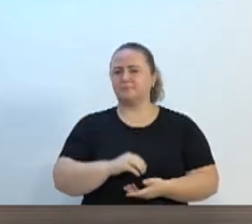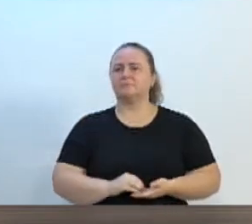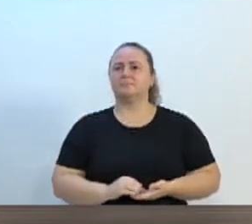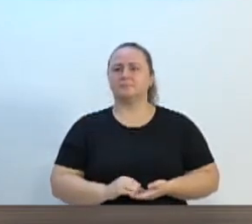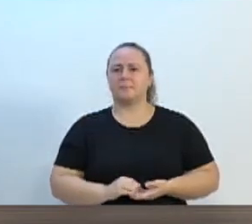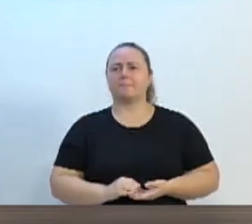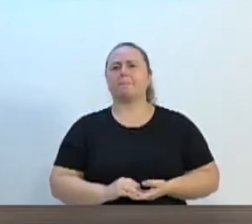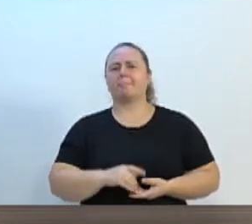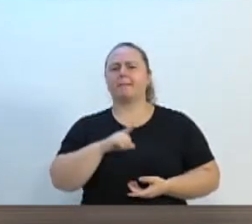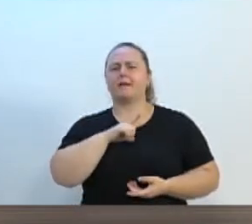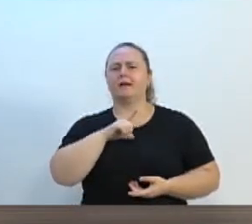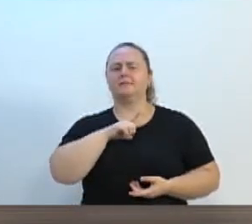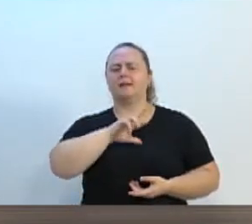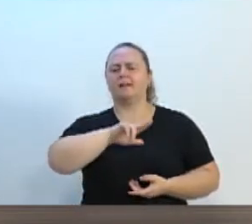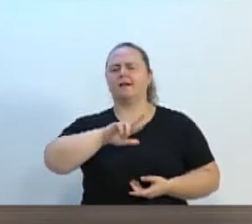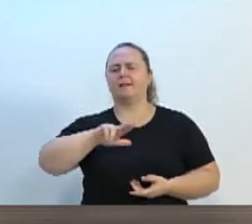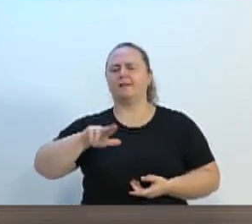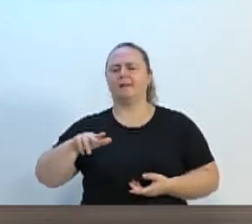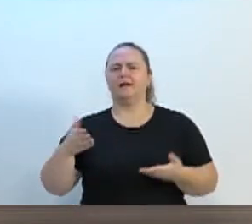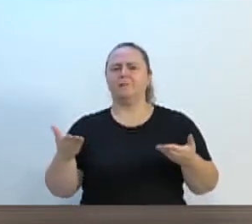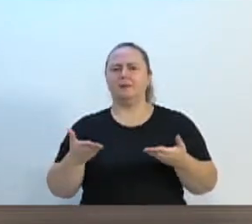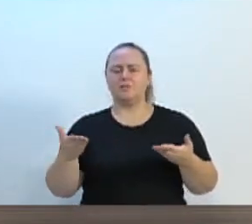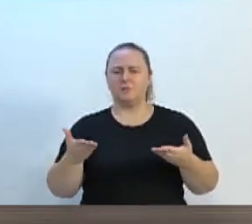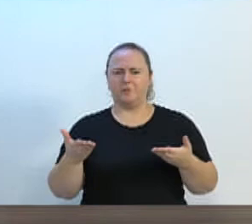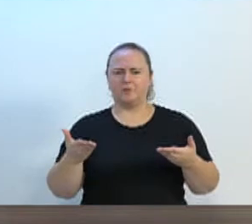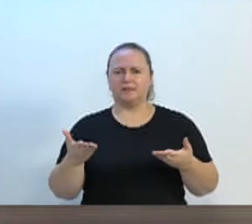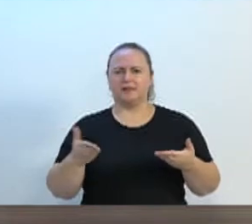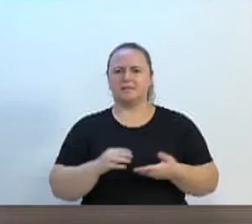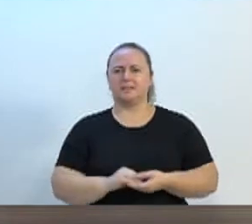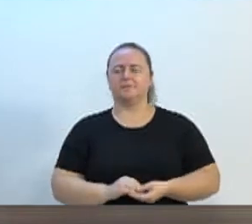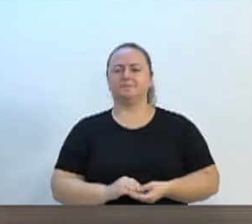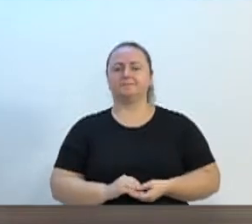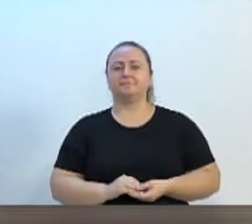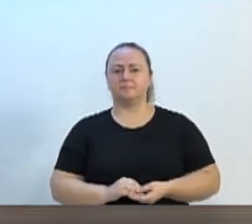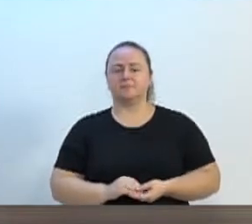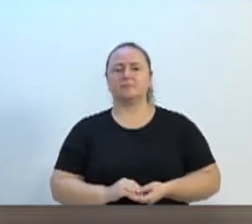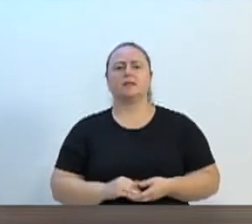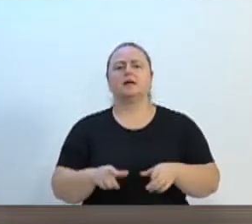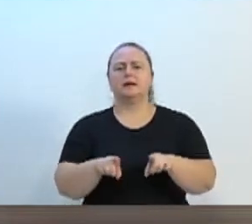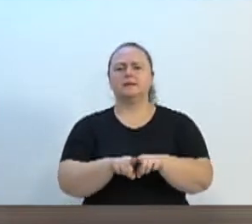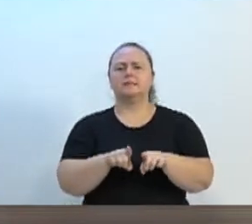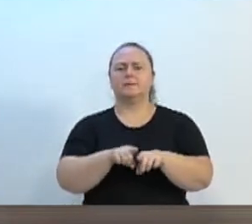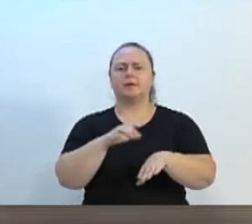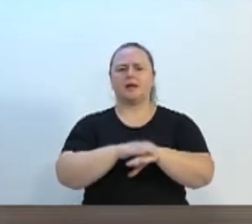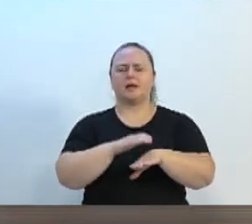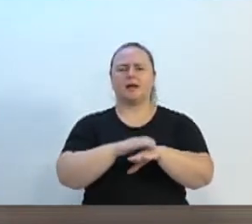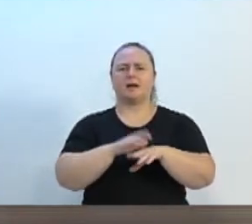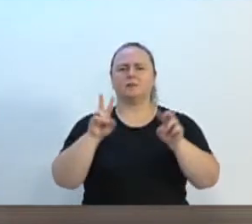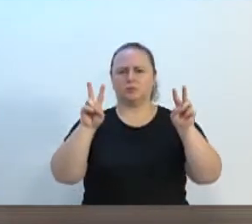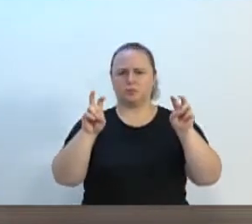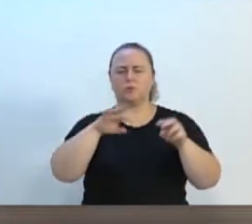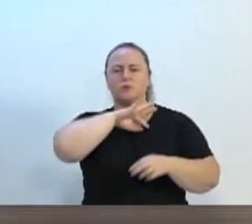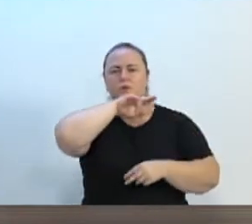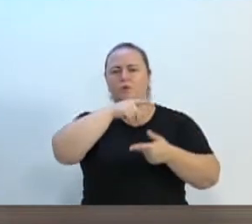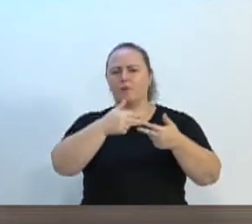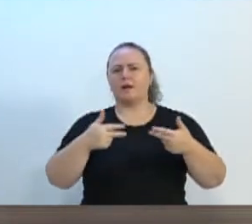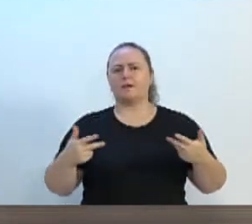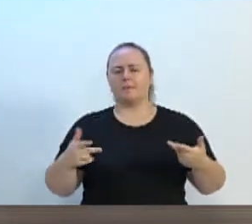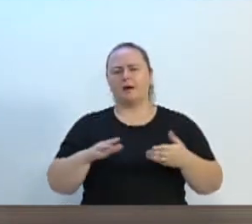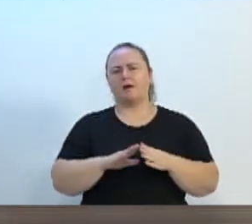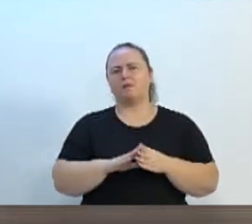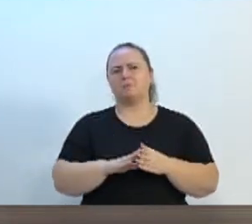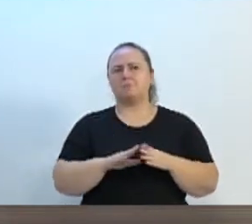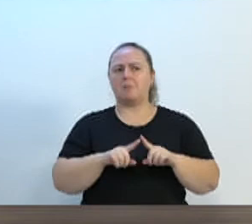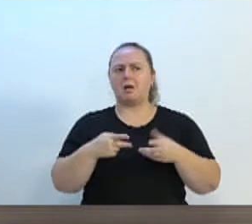outras coisas. Parece que agora é uma luta muito grande nossa aqui em relação à questão dos animais, também vai sair um ato aí, não vou me convidar. Mas, enfim, a população sabe,